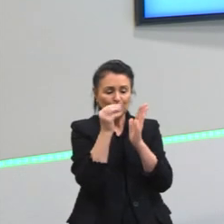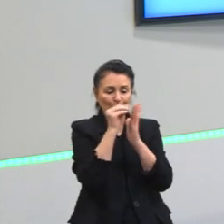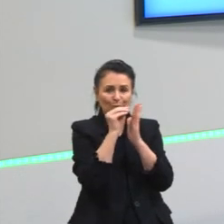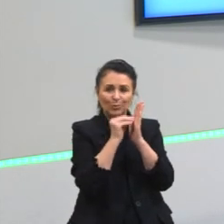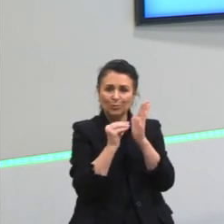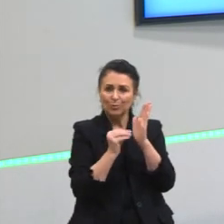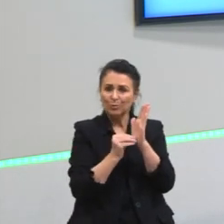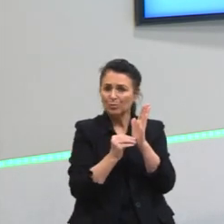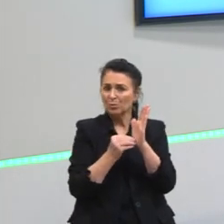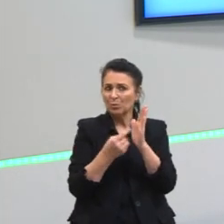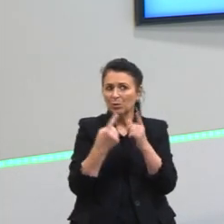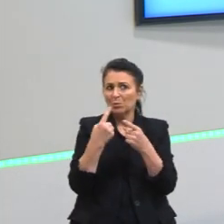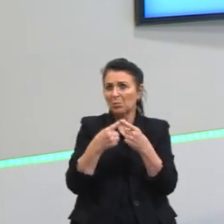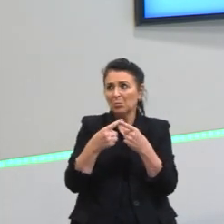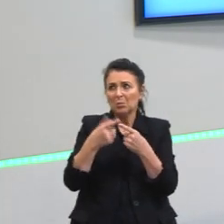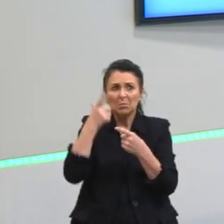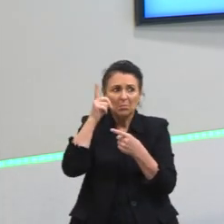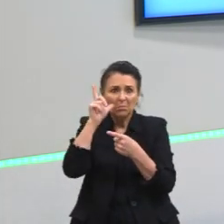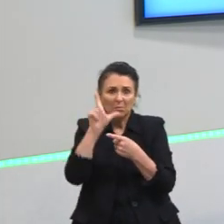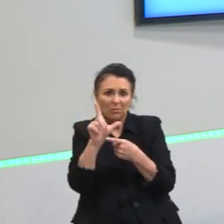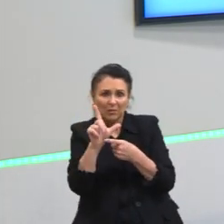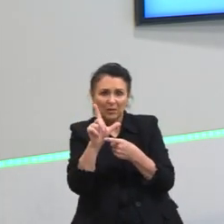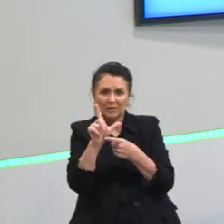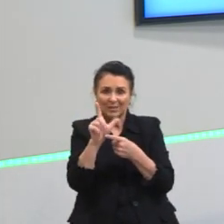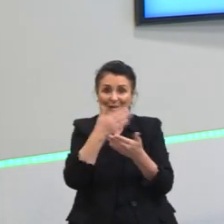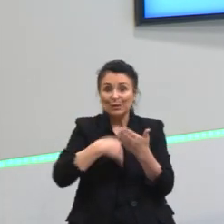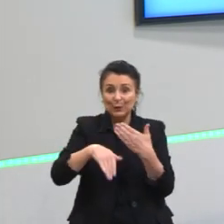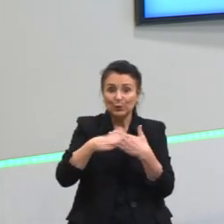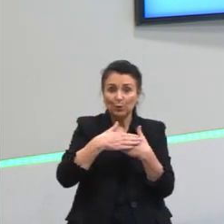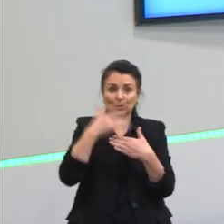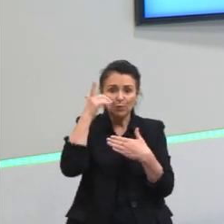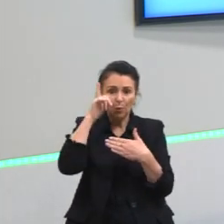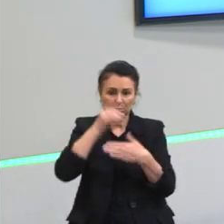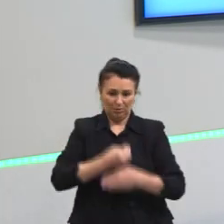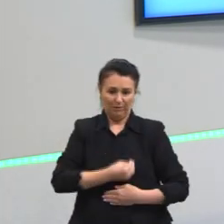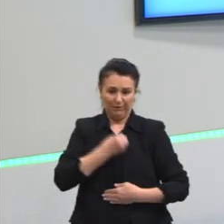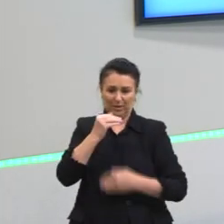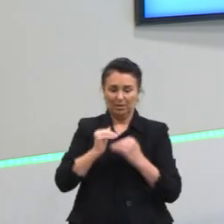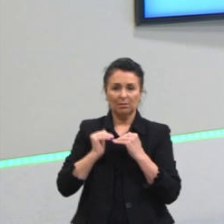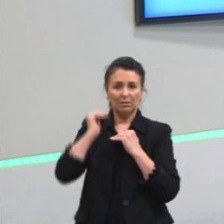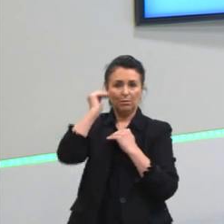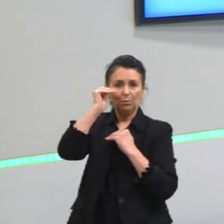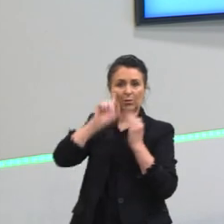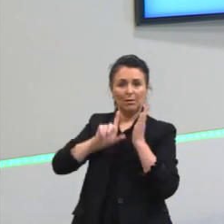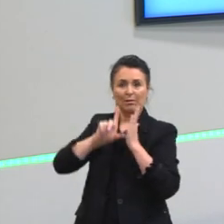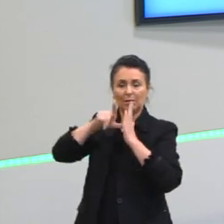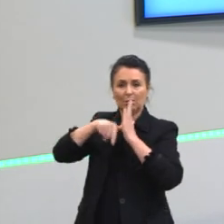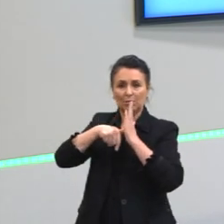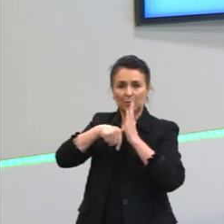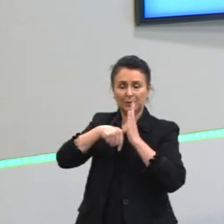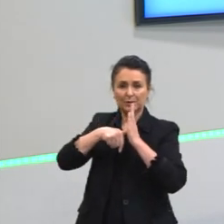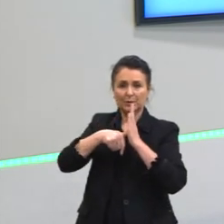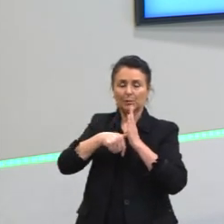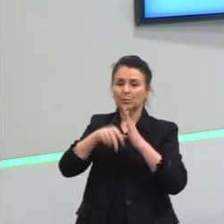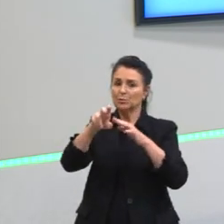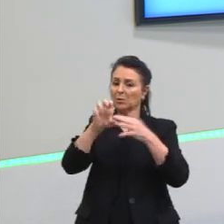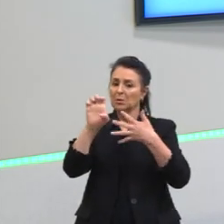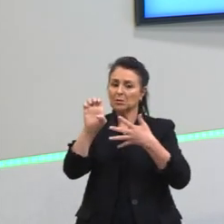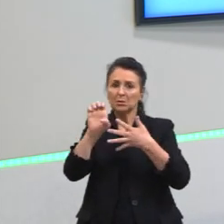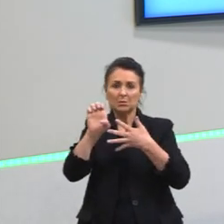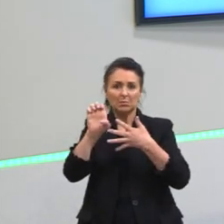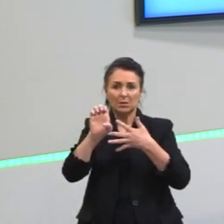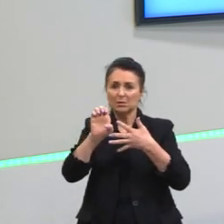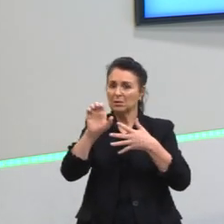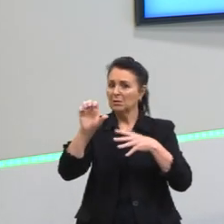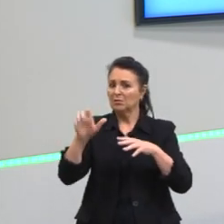garantia que vão ser todos adultos. Então, isso não vai dar a garantia que as espécies sejam mais